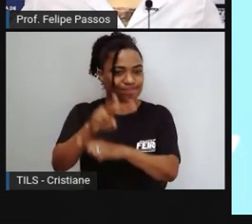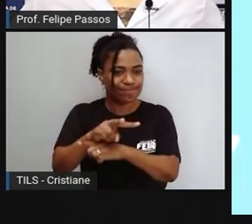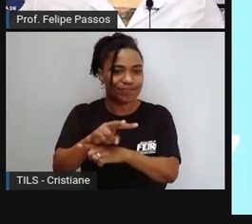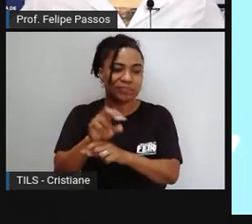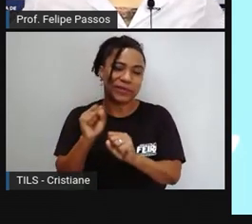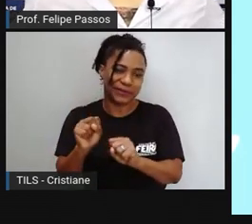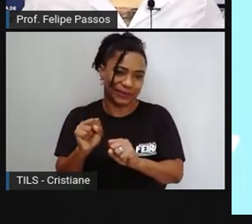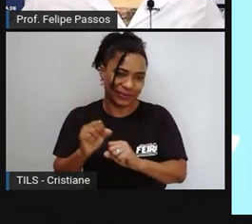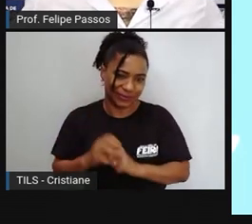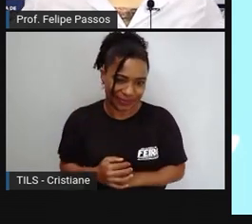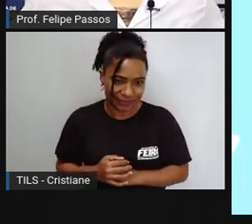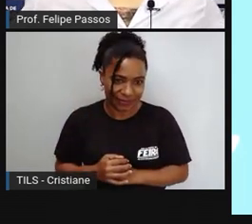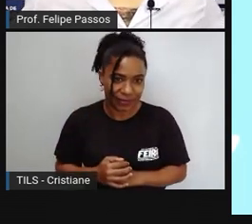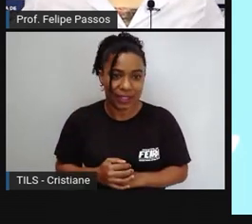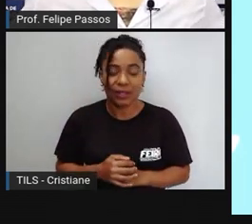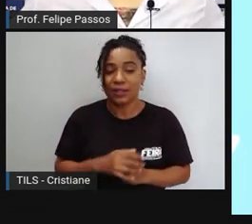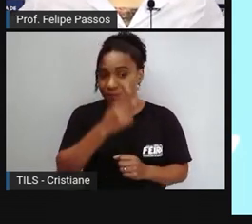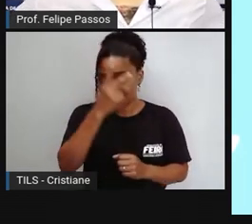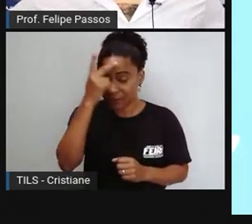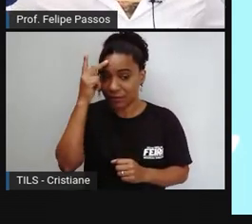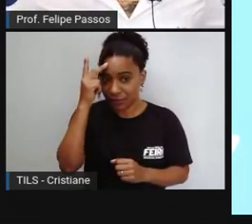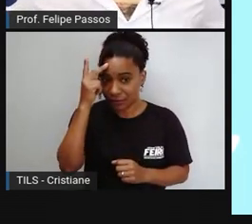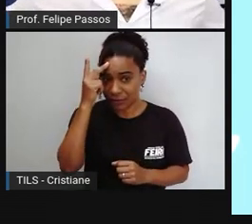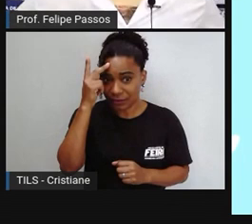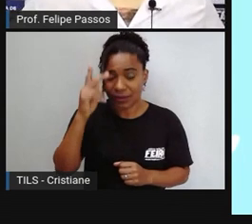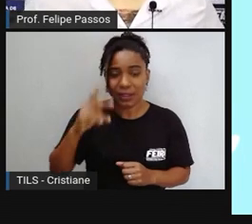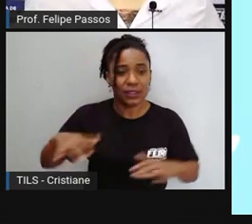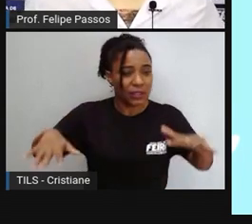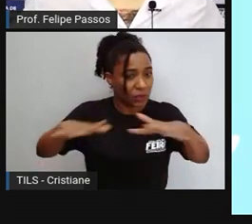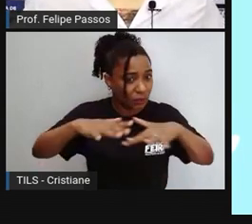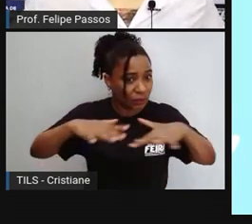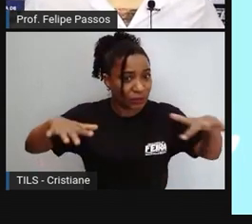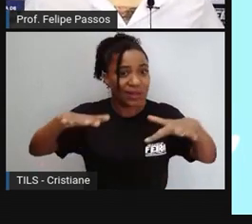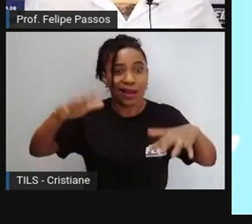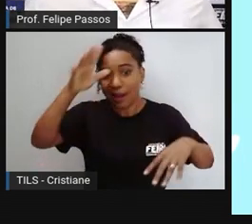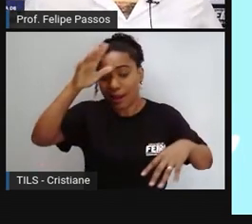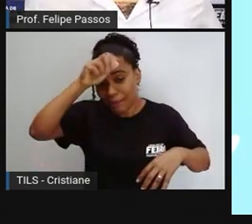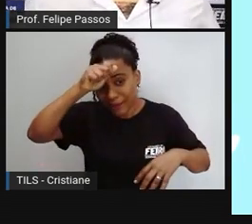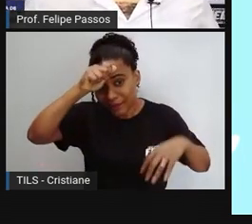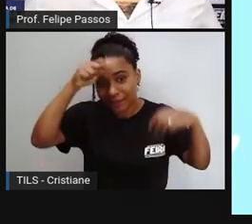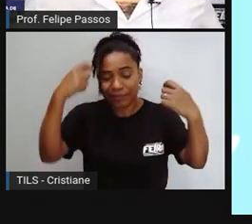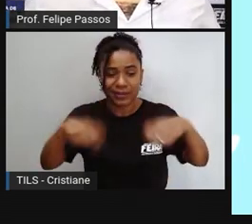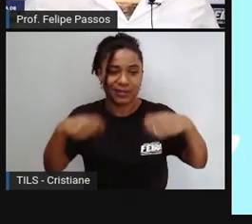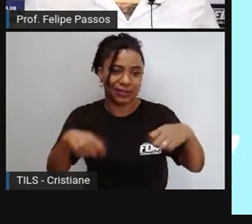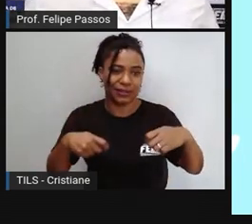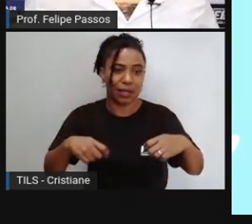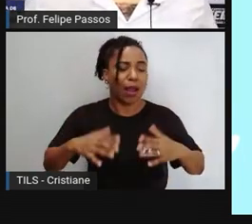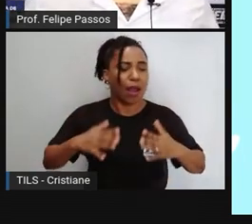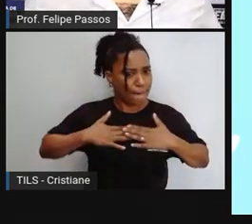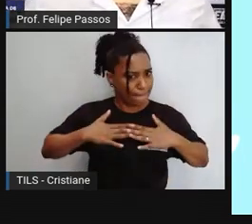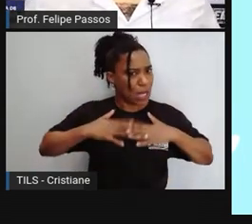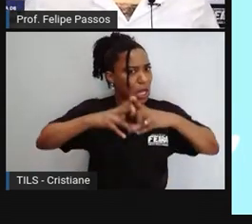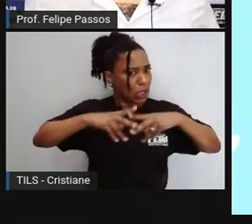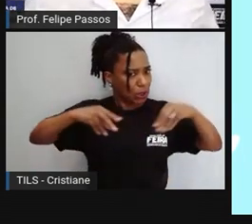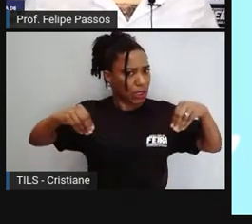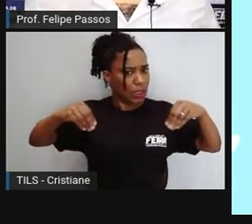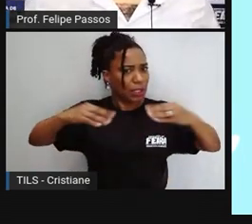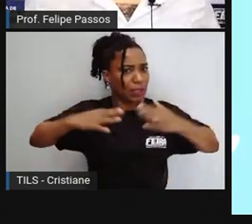entendam que o individual, aquilo que é meu, é